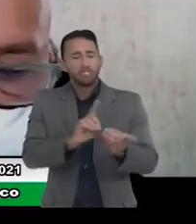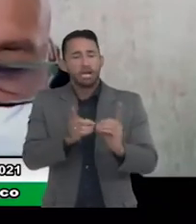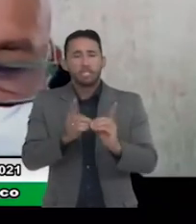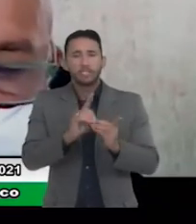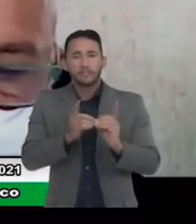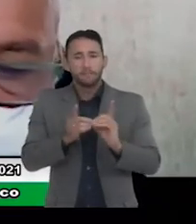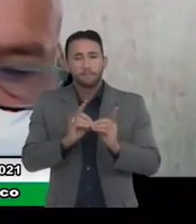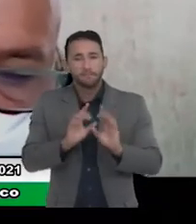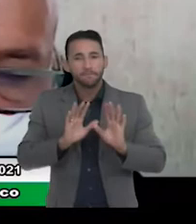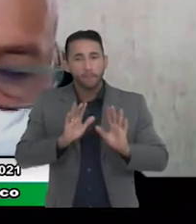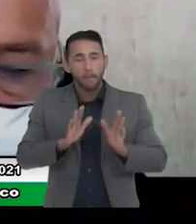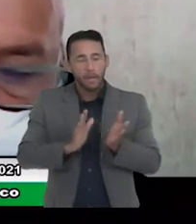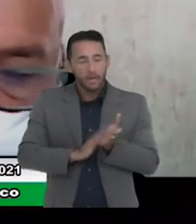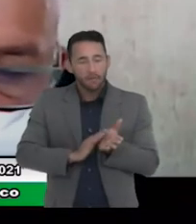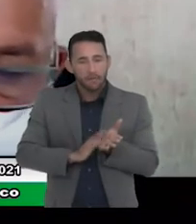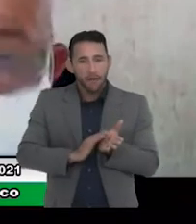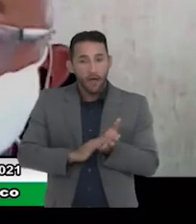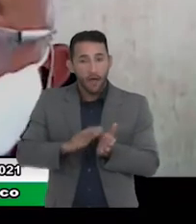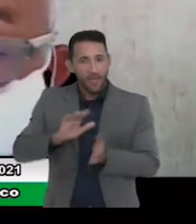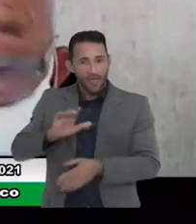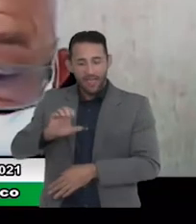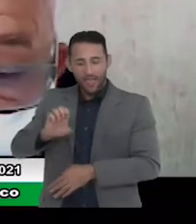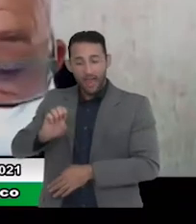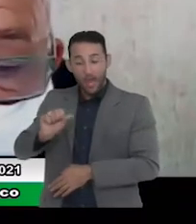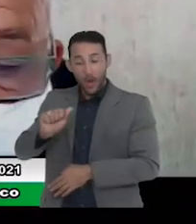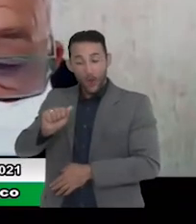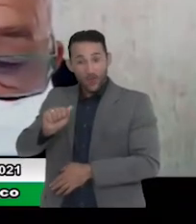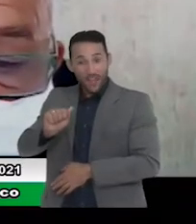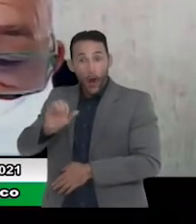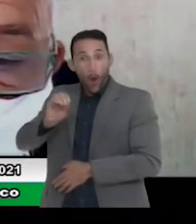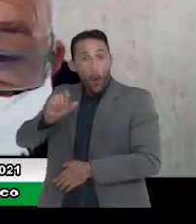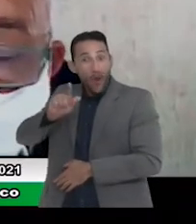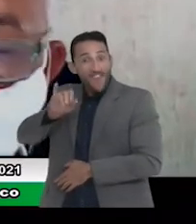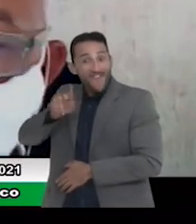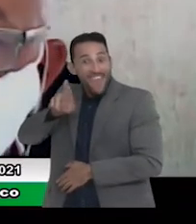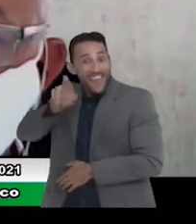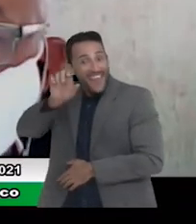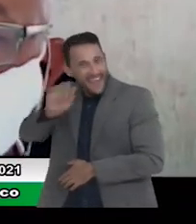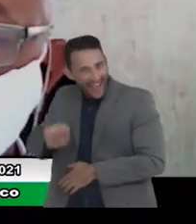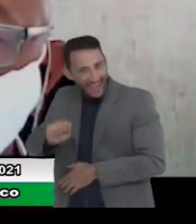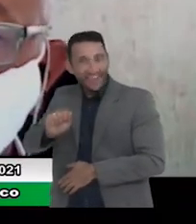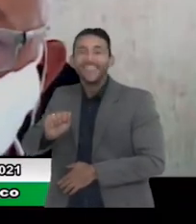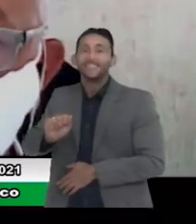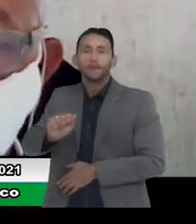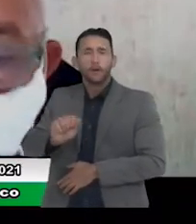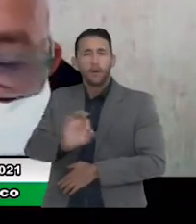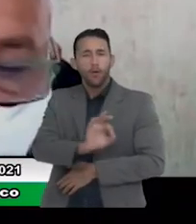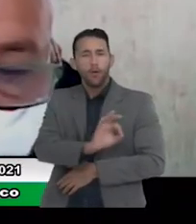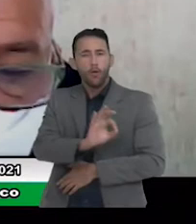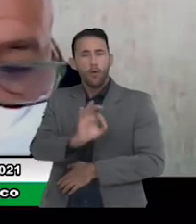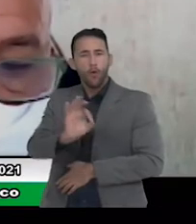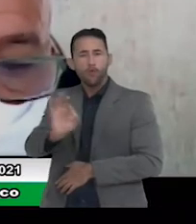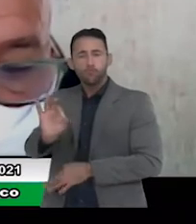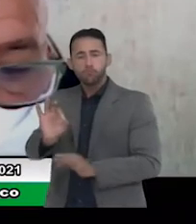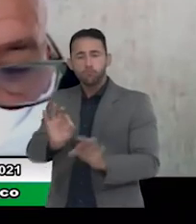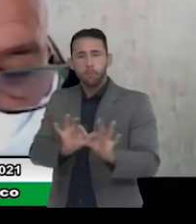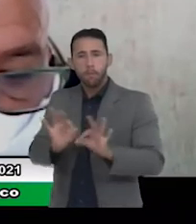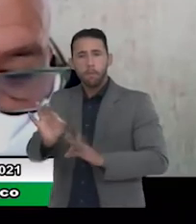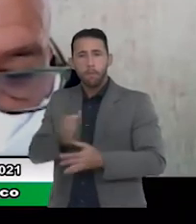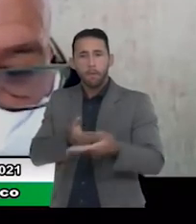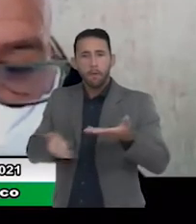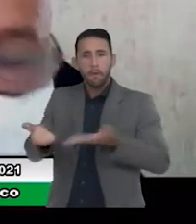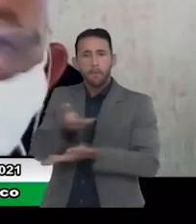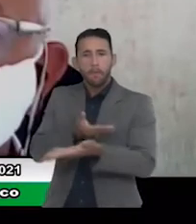parabenizar você Elza Elza Oliveira né pela extraordinária condução dessa audiência pública